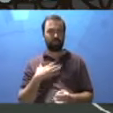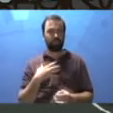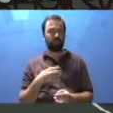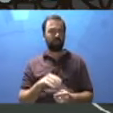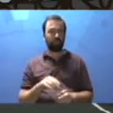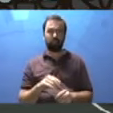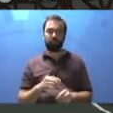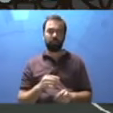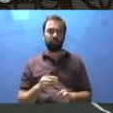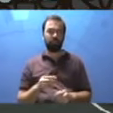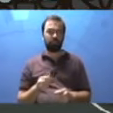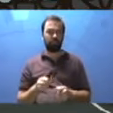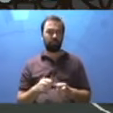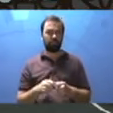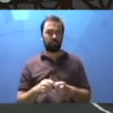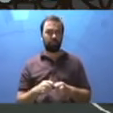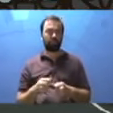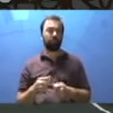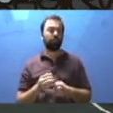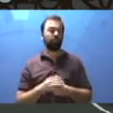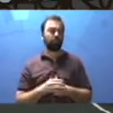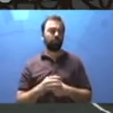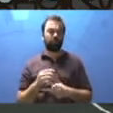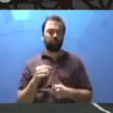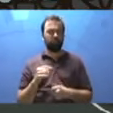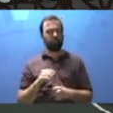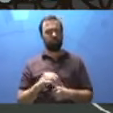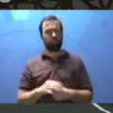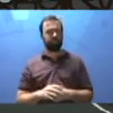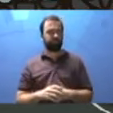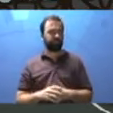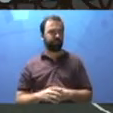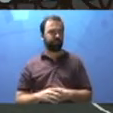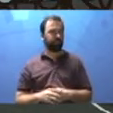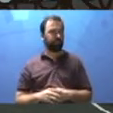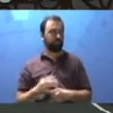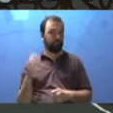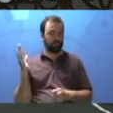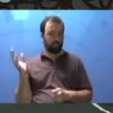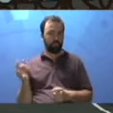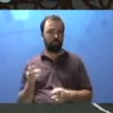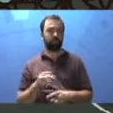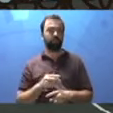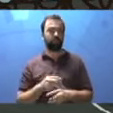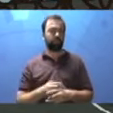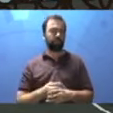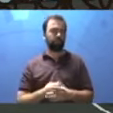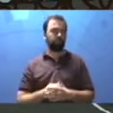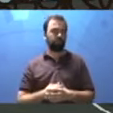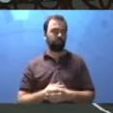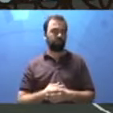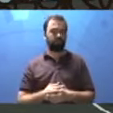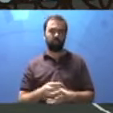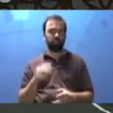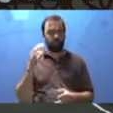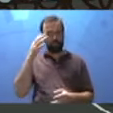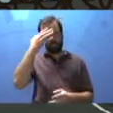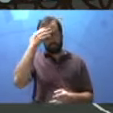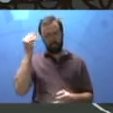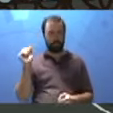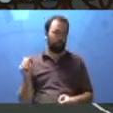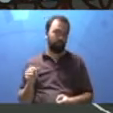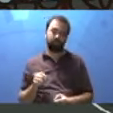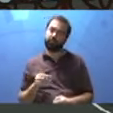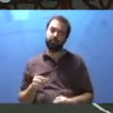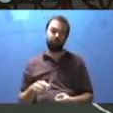de artes e muda totalmente o ângulo da visão. Tá? Então, está aí o vídeo. Não se